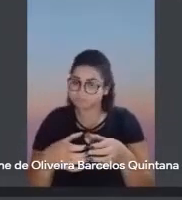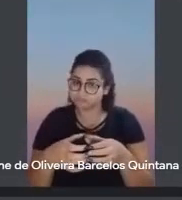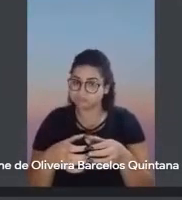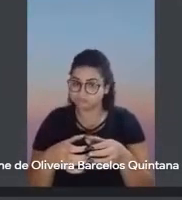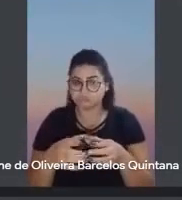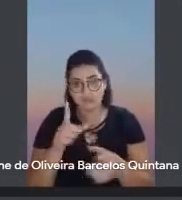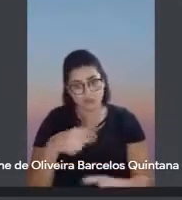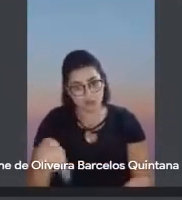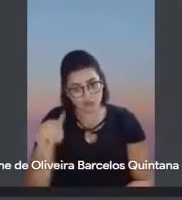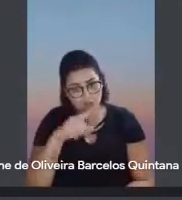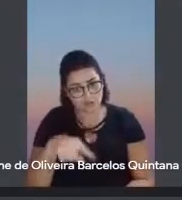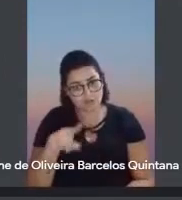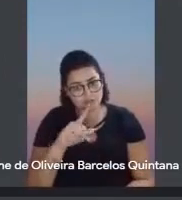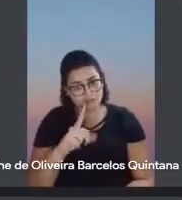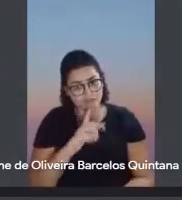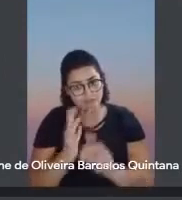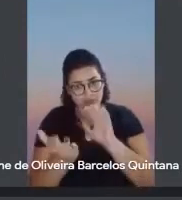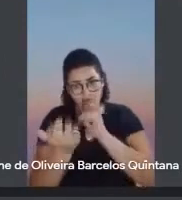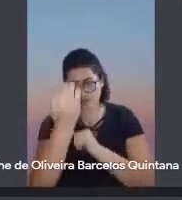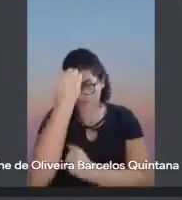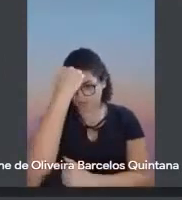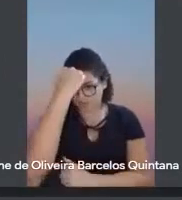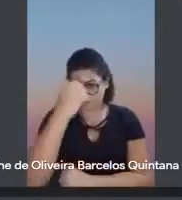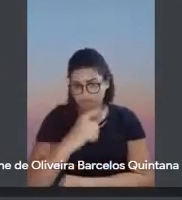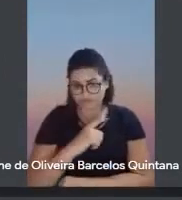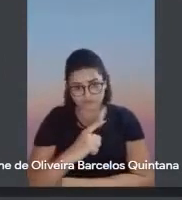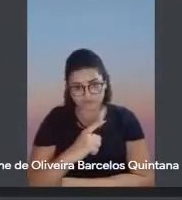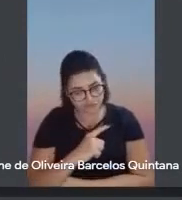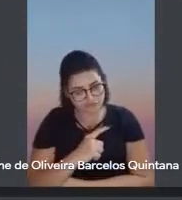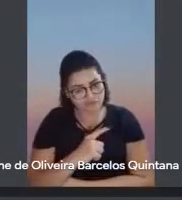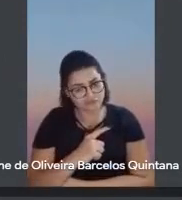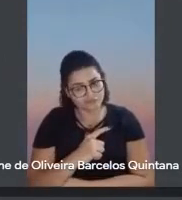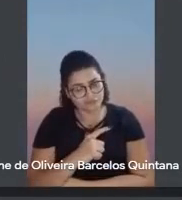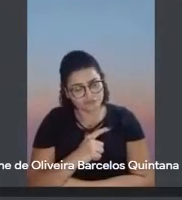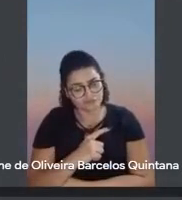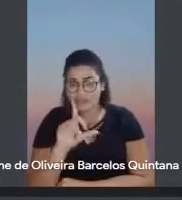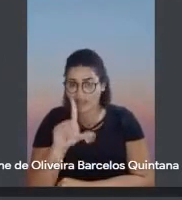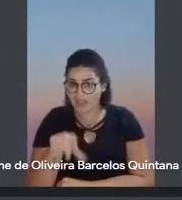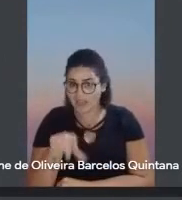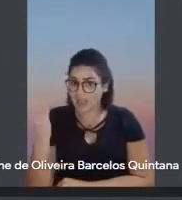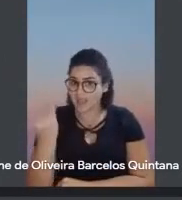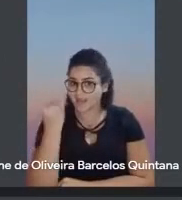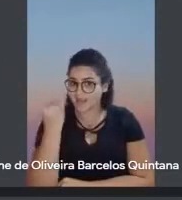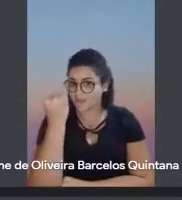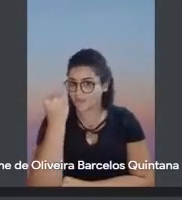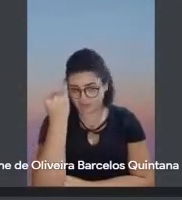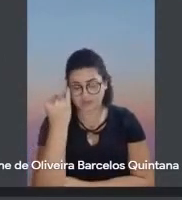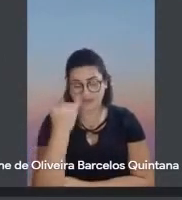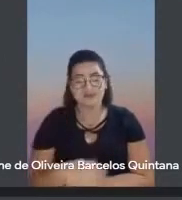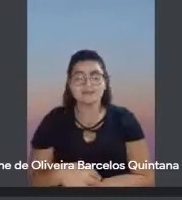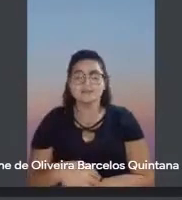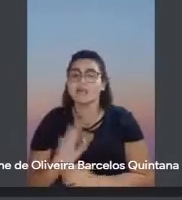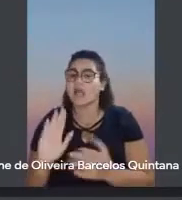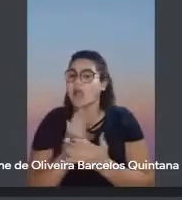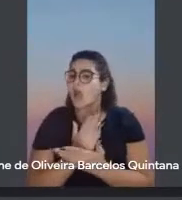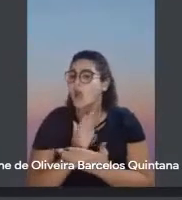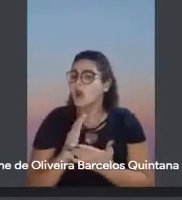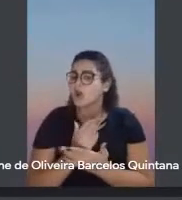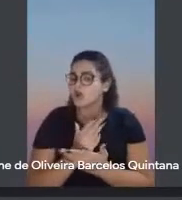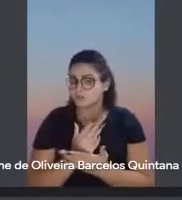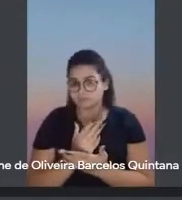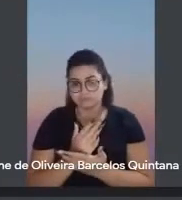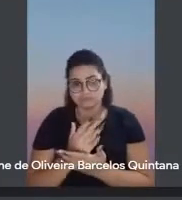no nosso inconsciente coletivo. Eu acho que isso é muito importante, né? Quer dizer, então, tem obras que não ficam, né?